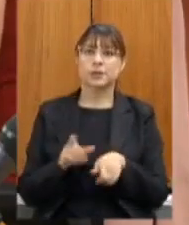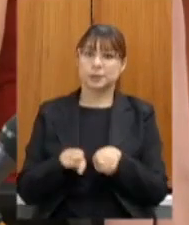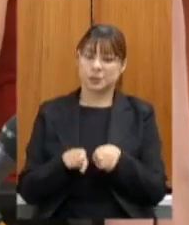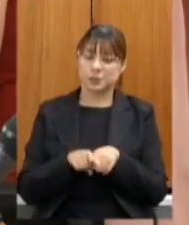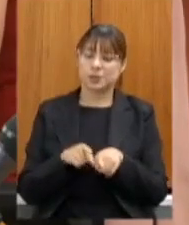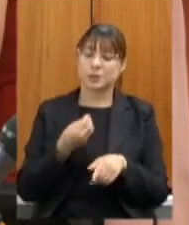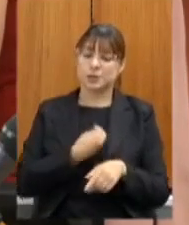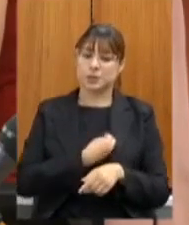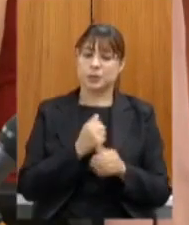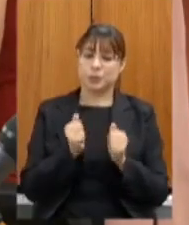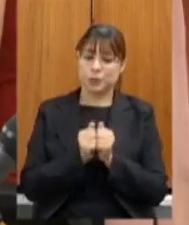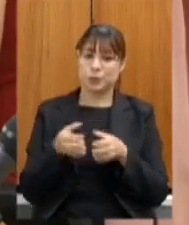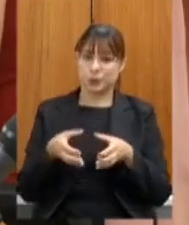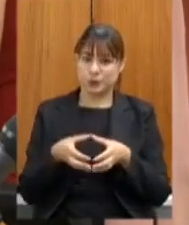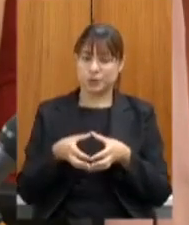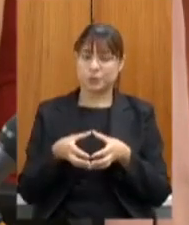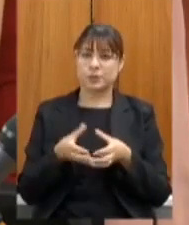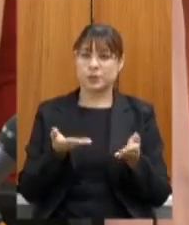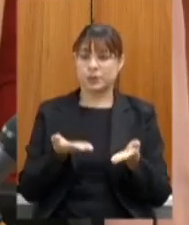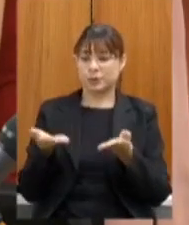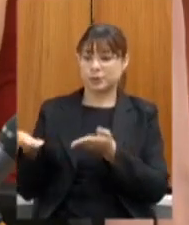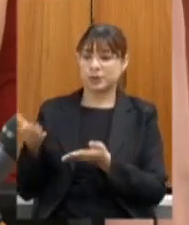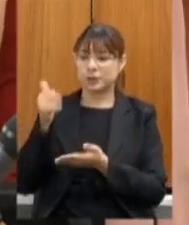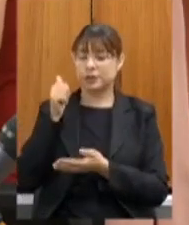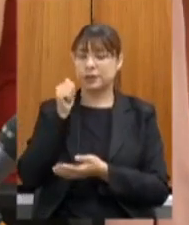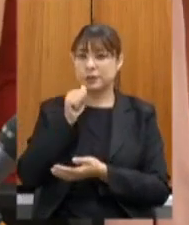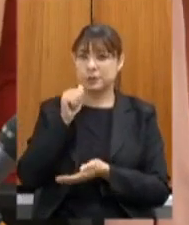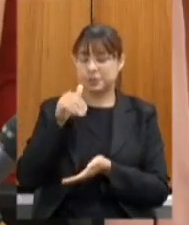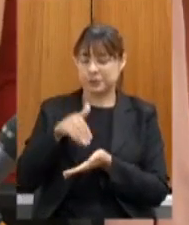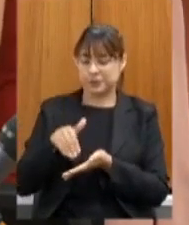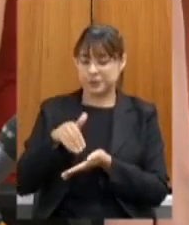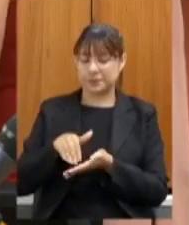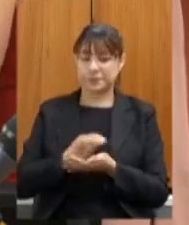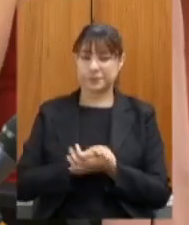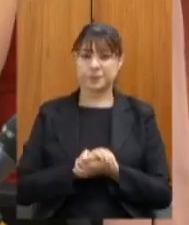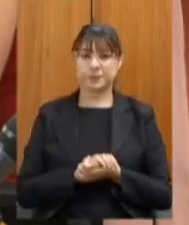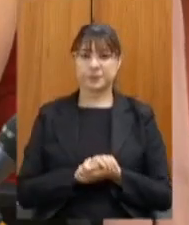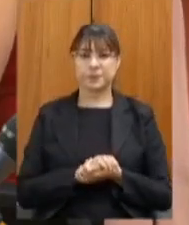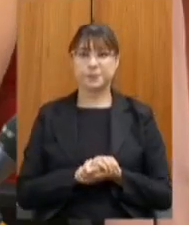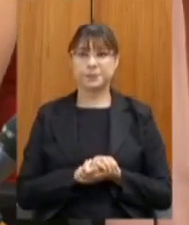efetivo desta comissão e passo a palavra para as considerações da secretária